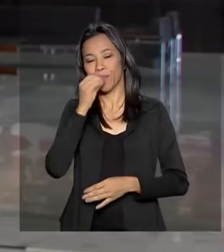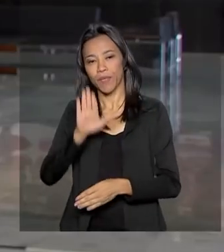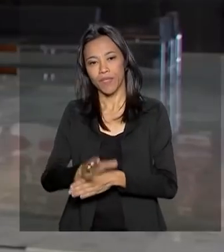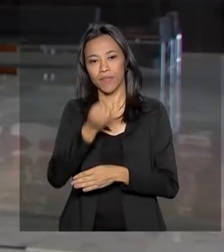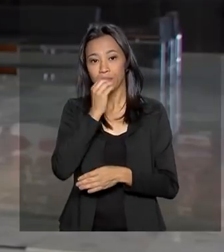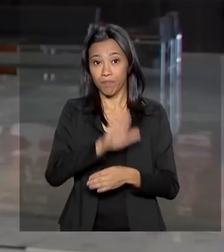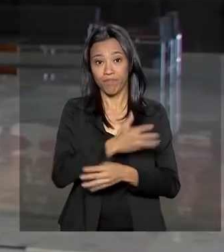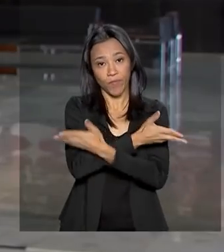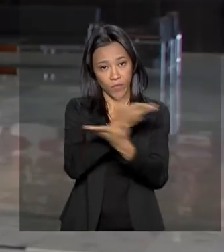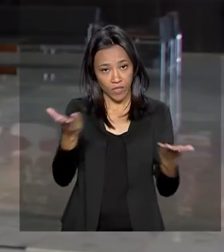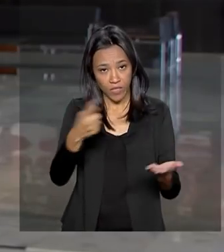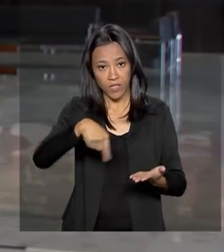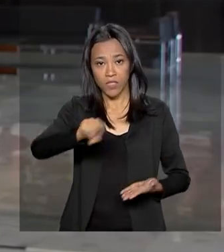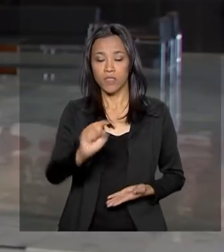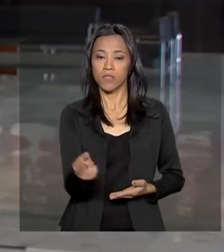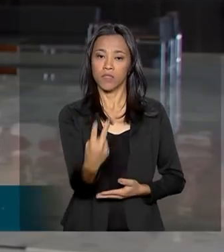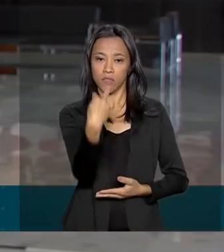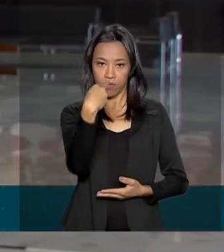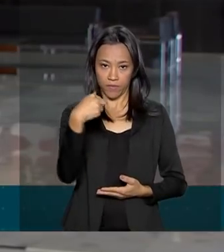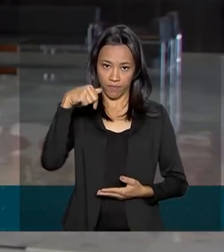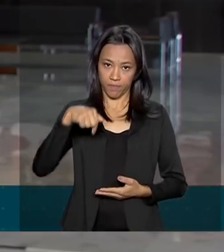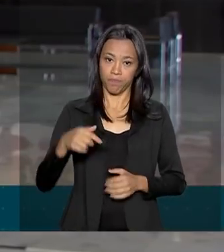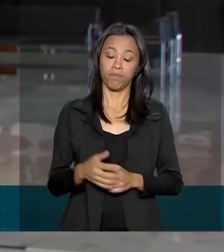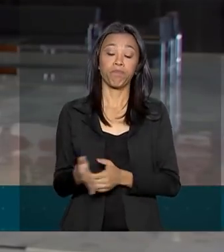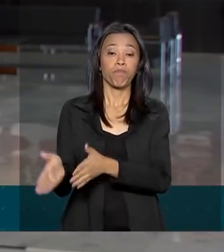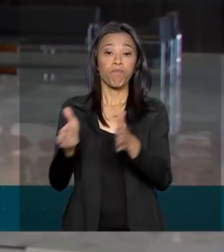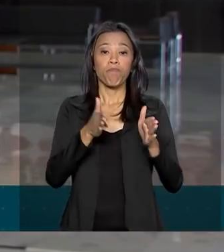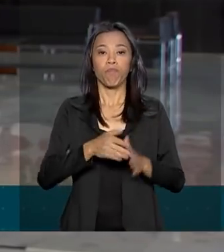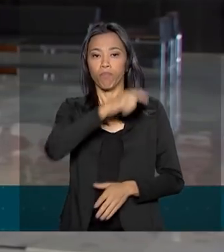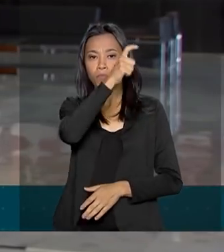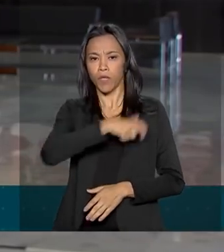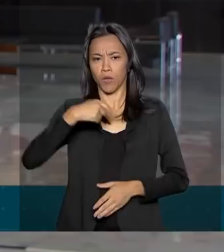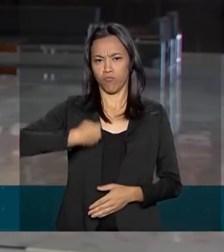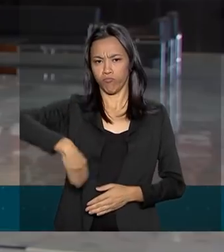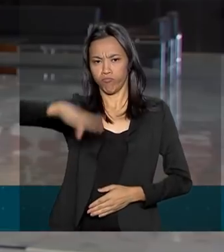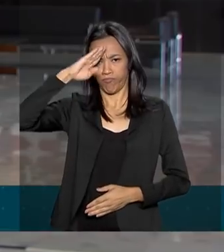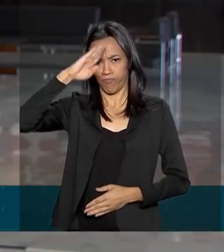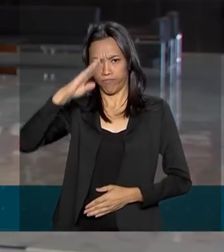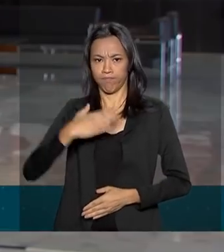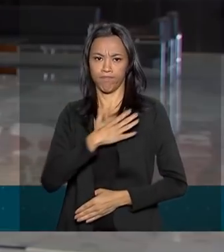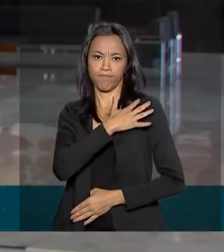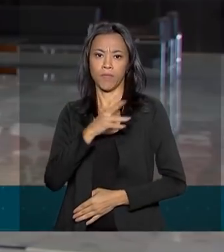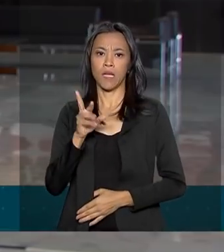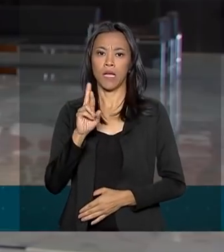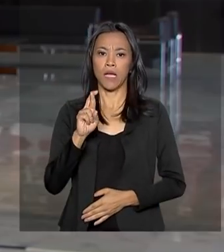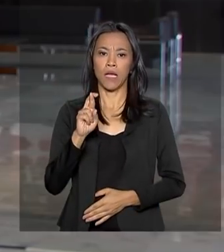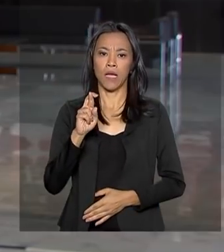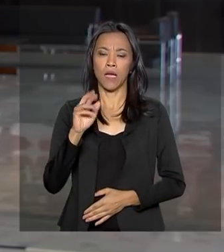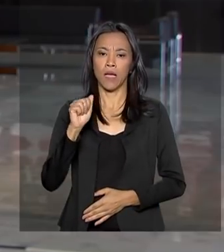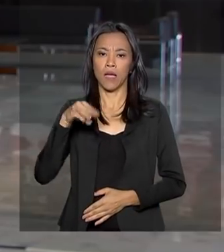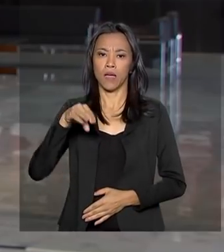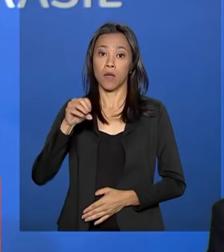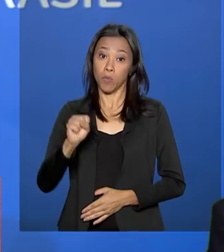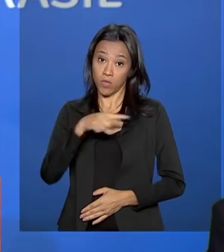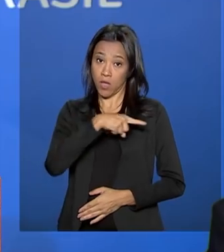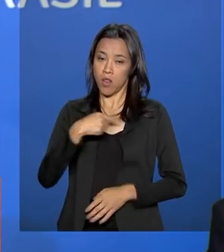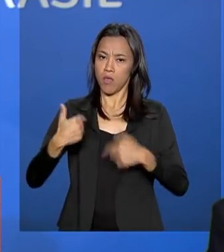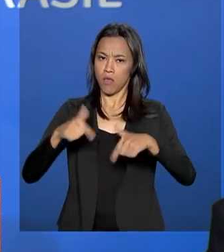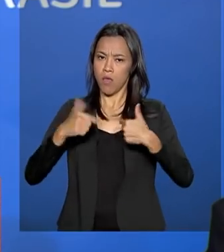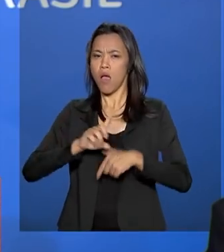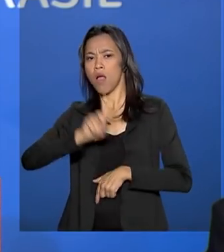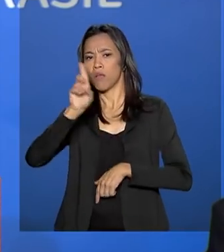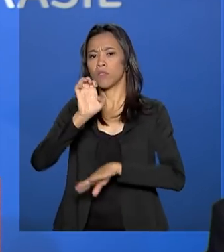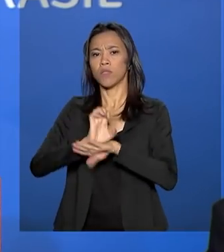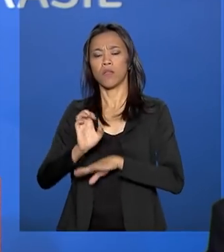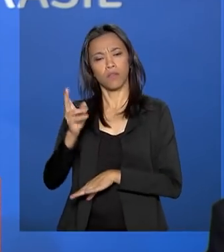Boa tarde a todos que nos acompanham aqui na TV Brasil. O general Luiz Eduardo Ramos ocupava o posto de comandante militar do Sudeste e